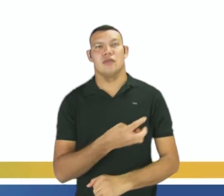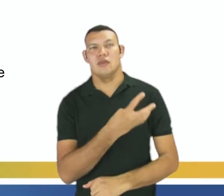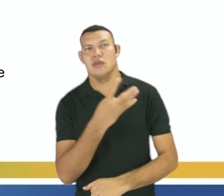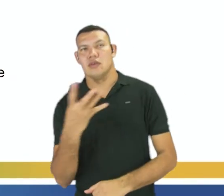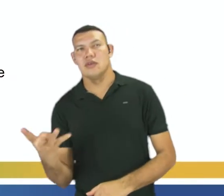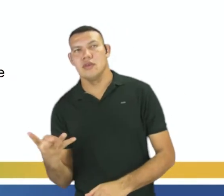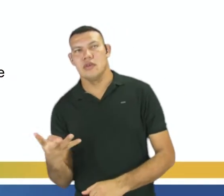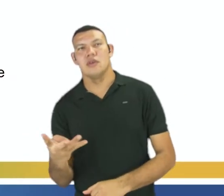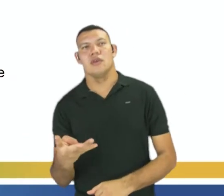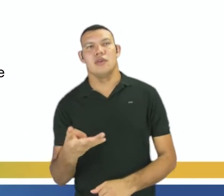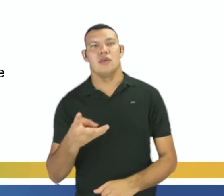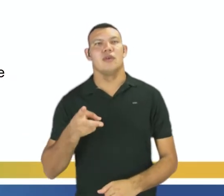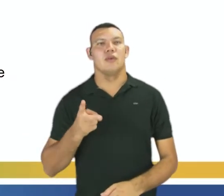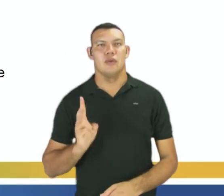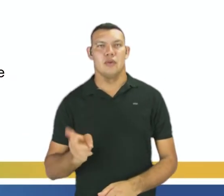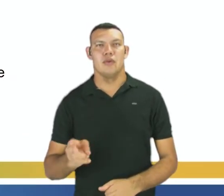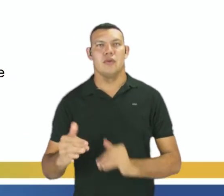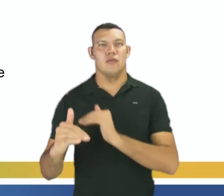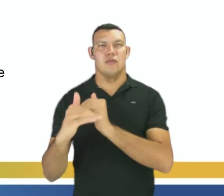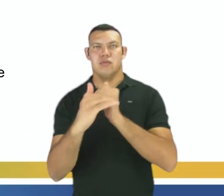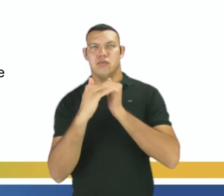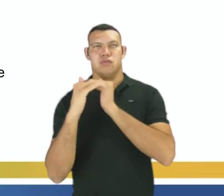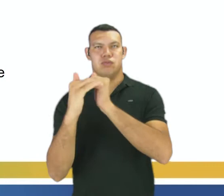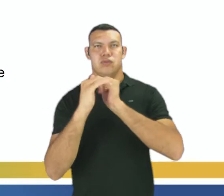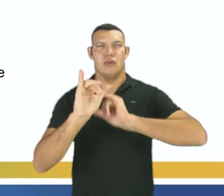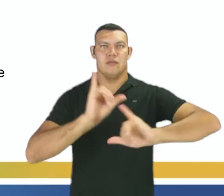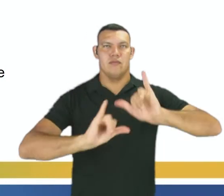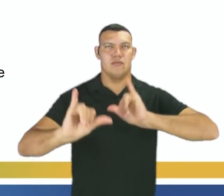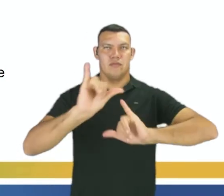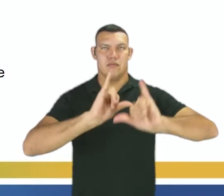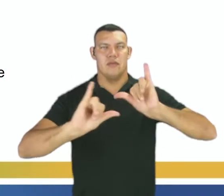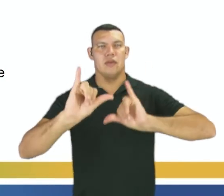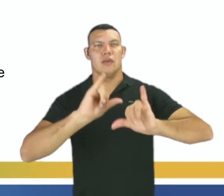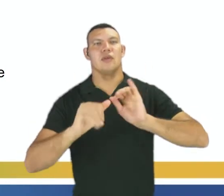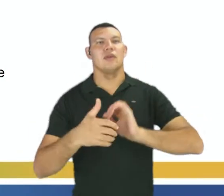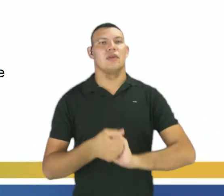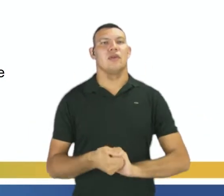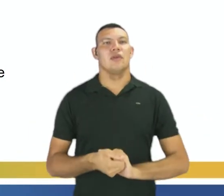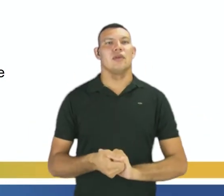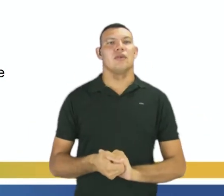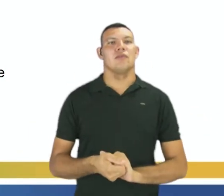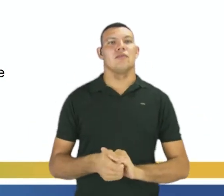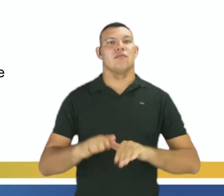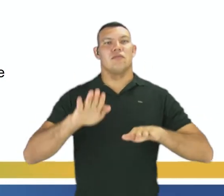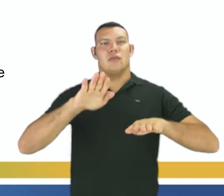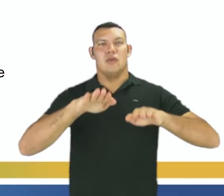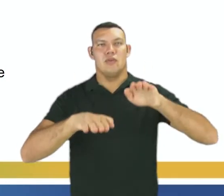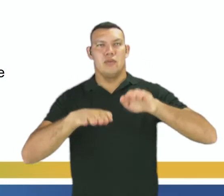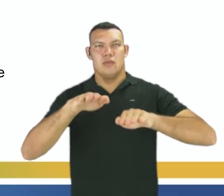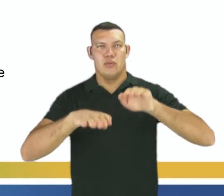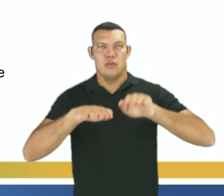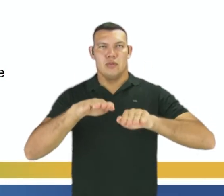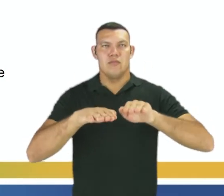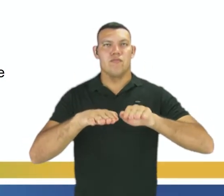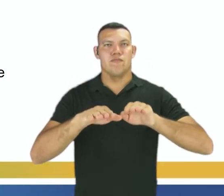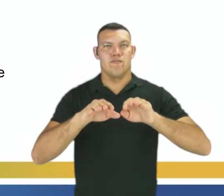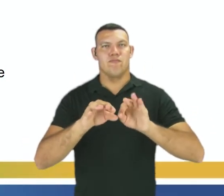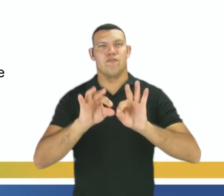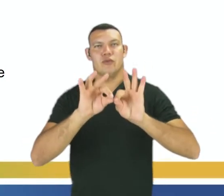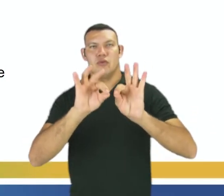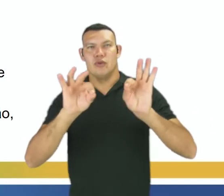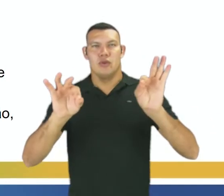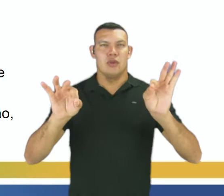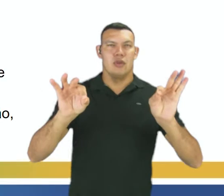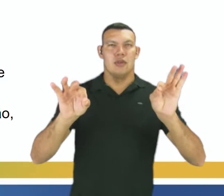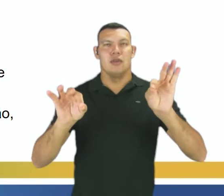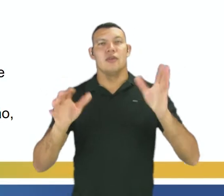reação. O equilíbrio químico é medido por duas grandezas. A constante de equilíbrio e o grau